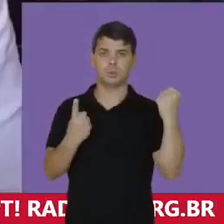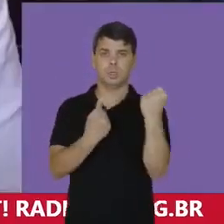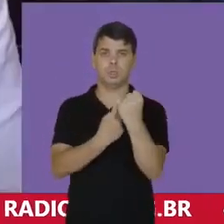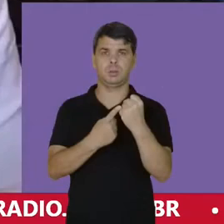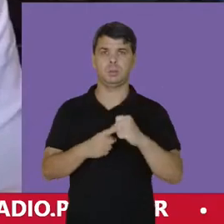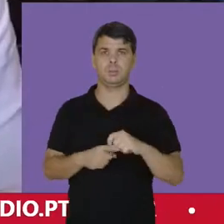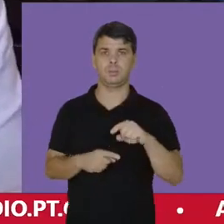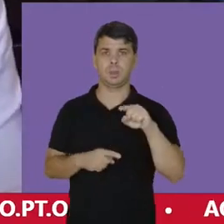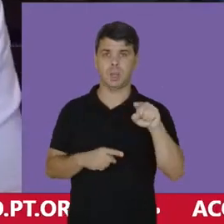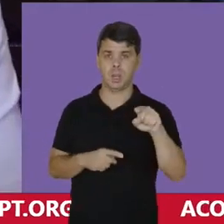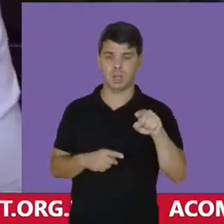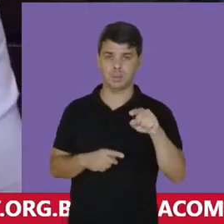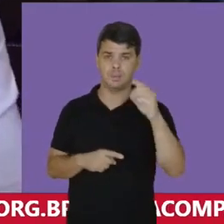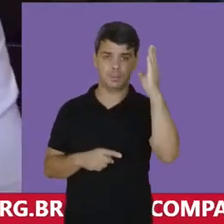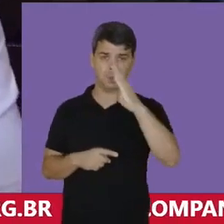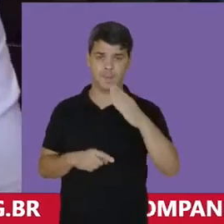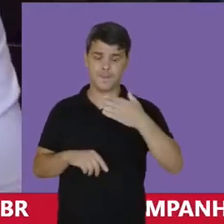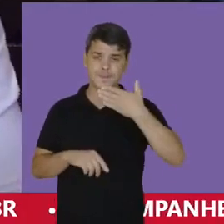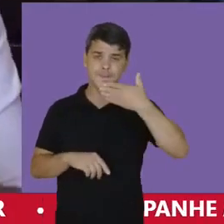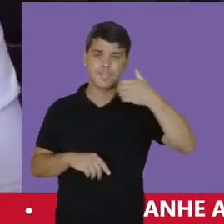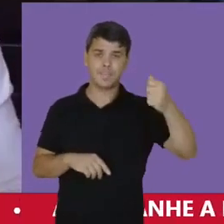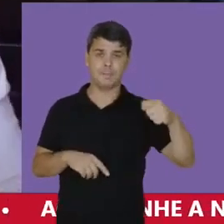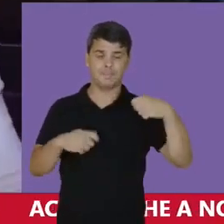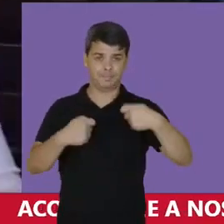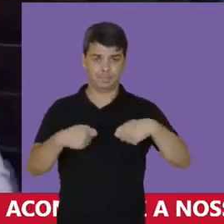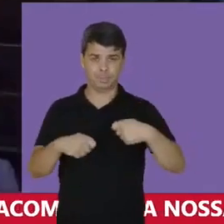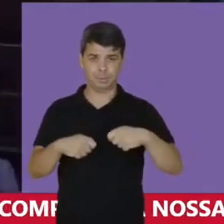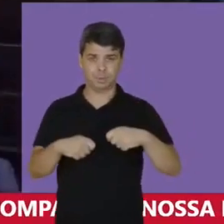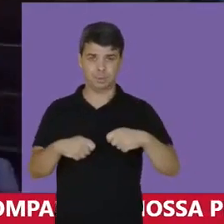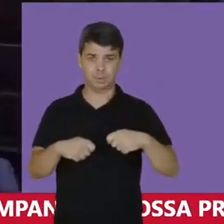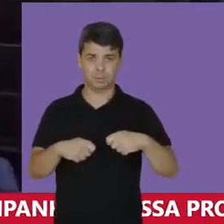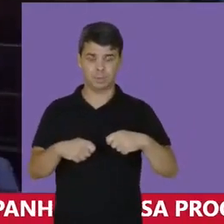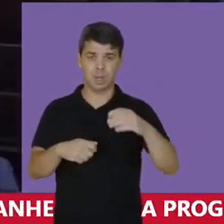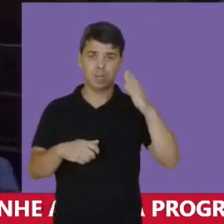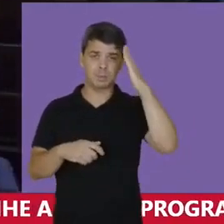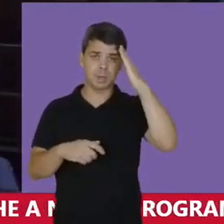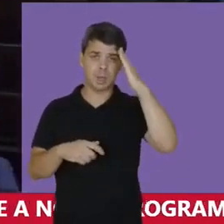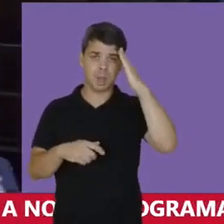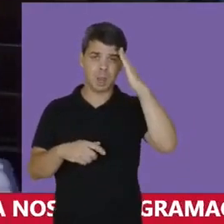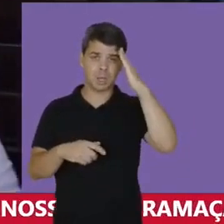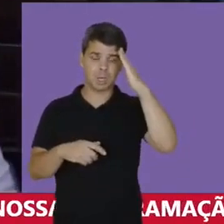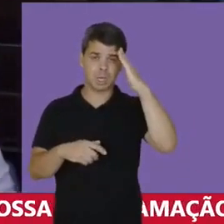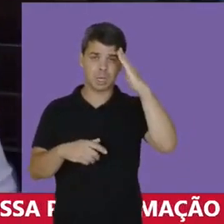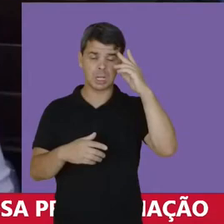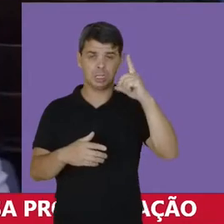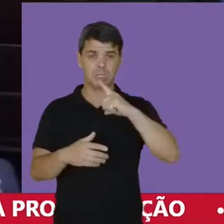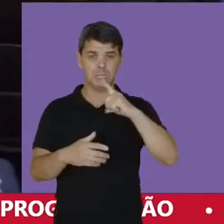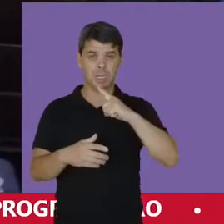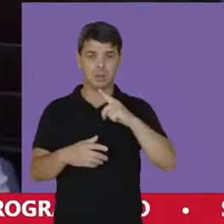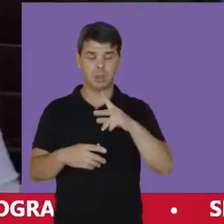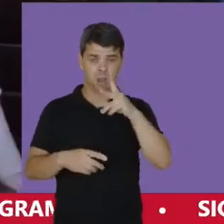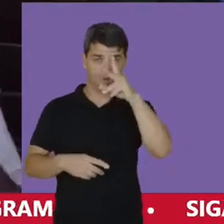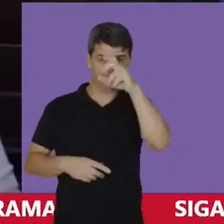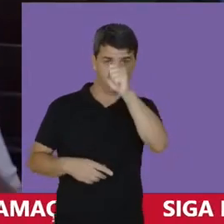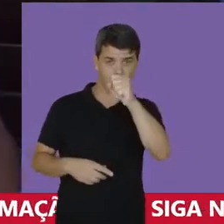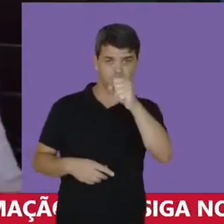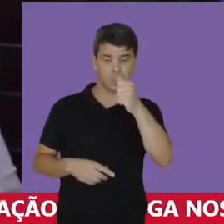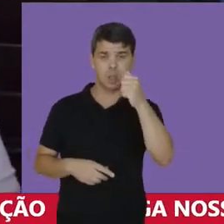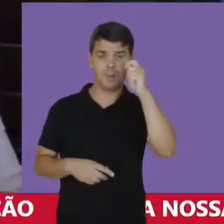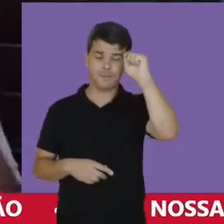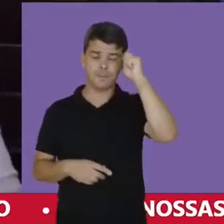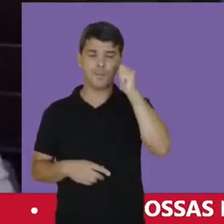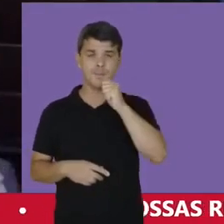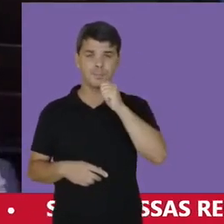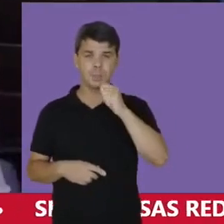Para que esse Brasil seja melhor É necessário que, para além do reconhecimento Da força que nós somos Do